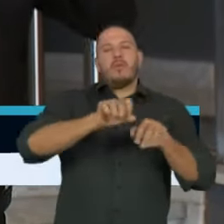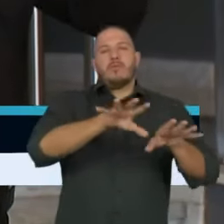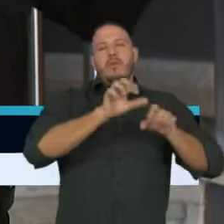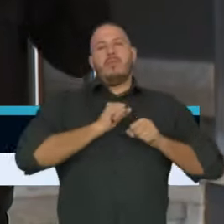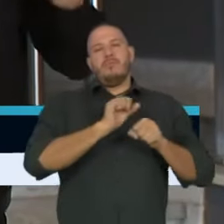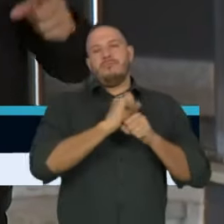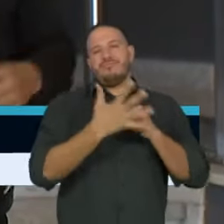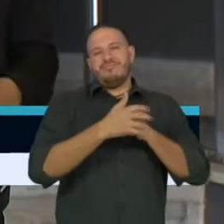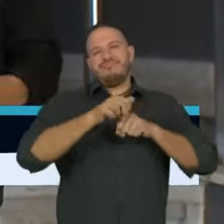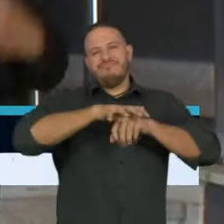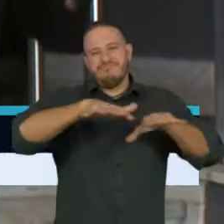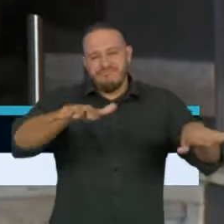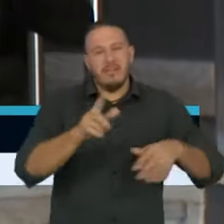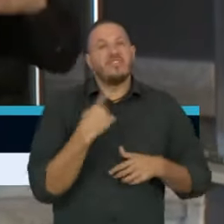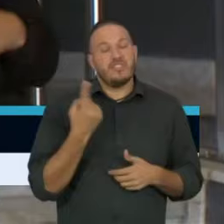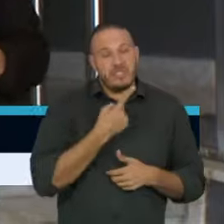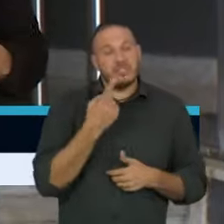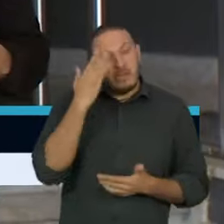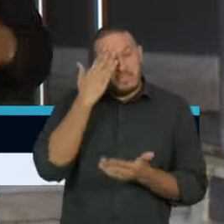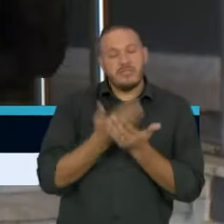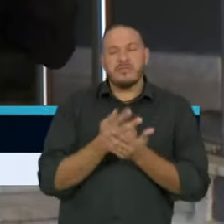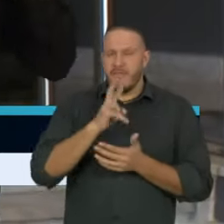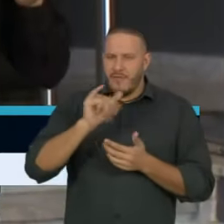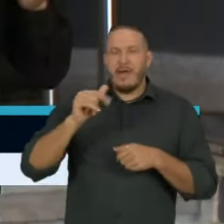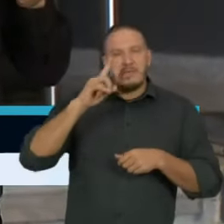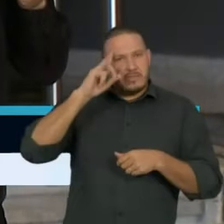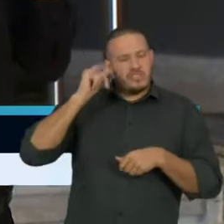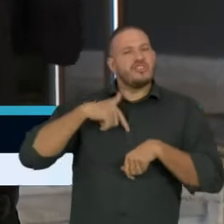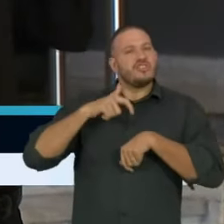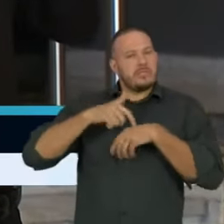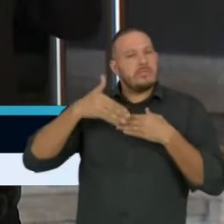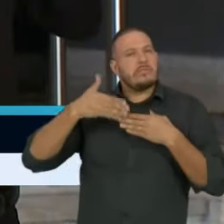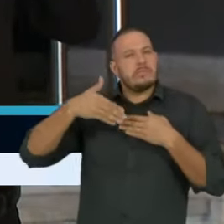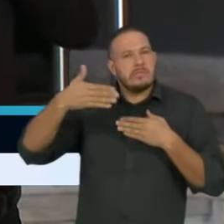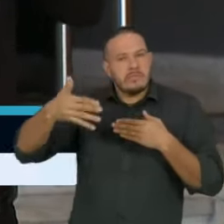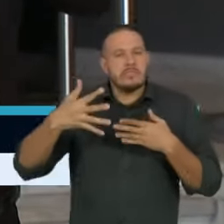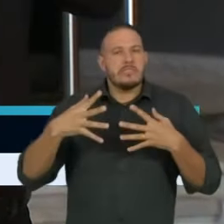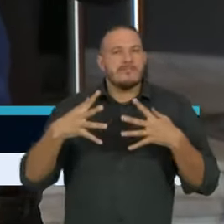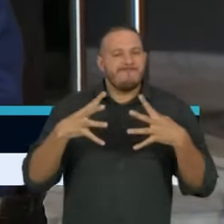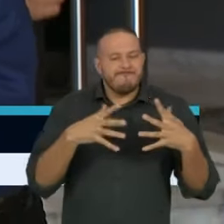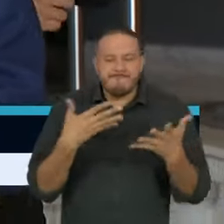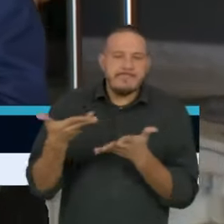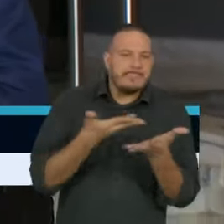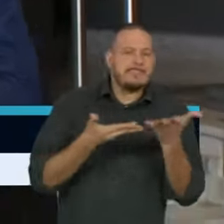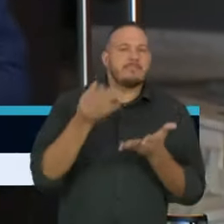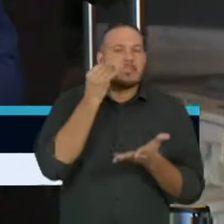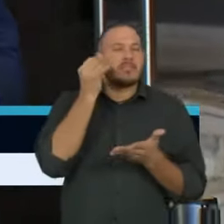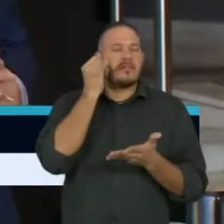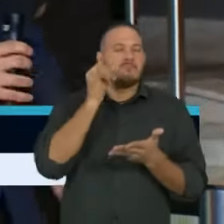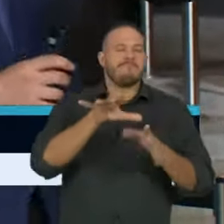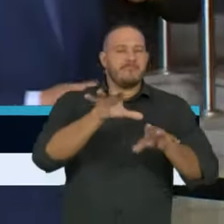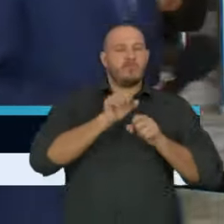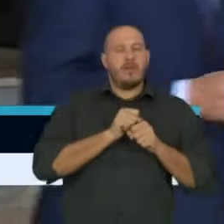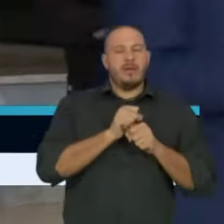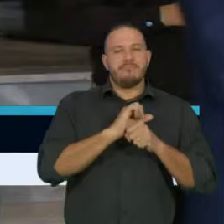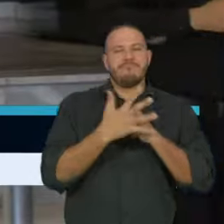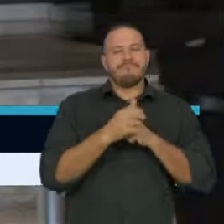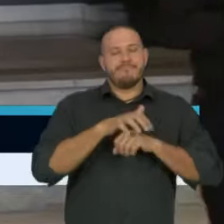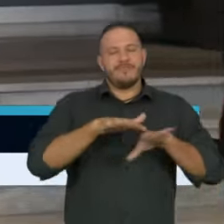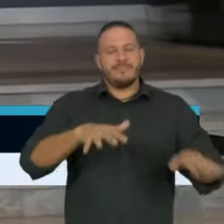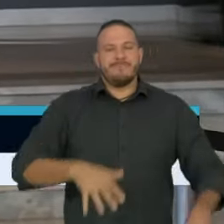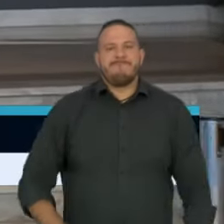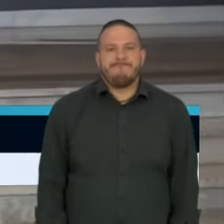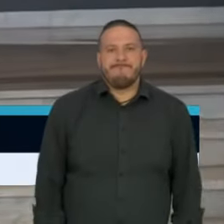a gente imagina que a gente vai ter muito tempo pela frente de embate e enfrentamento a essa doença. Muito obrigado, professor Esper.